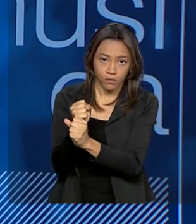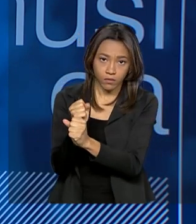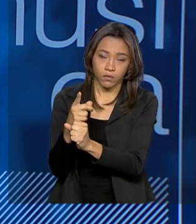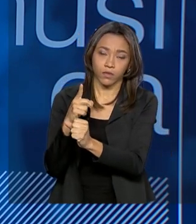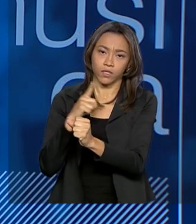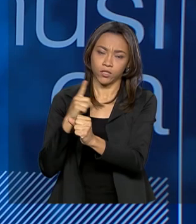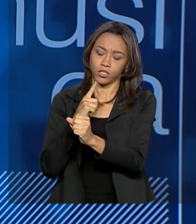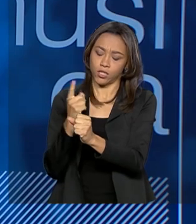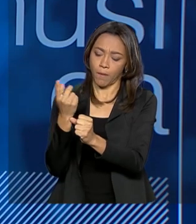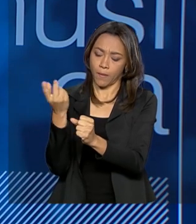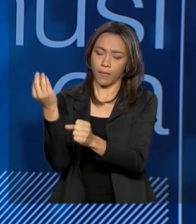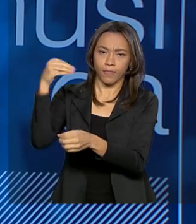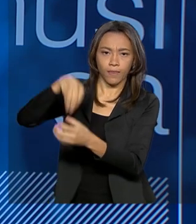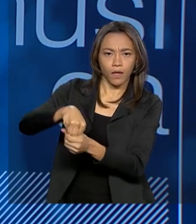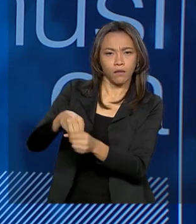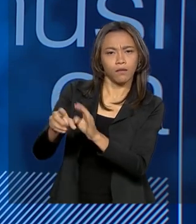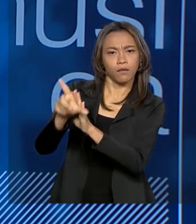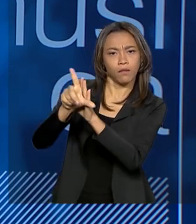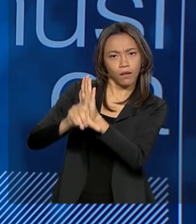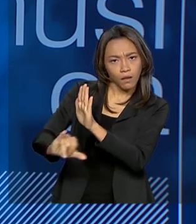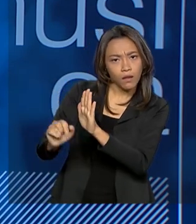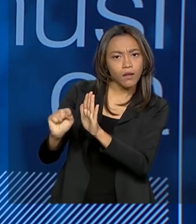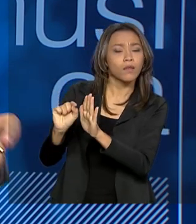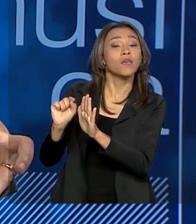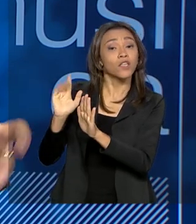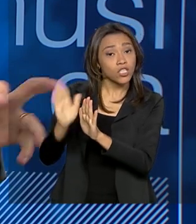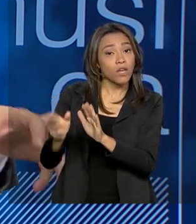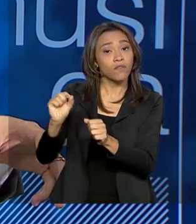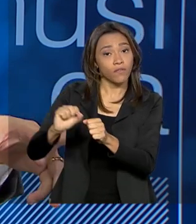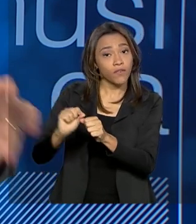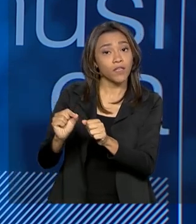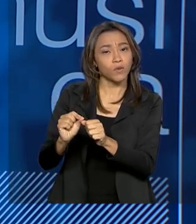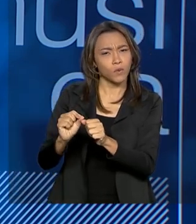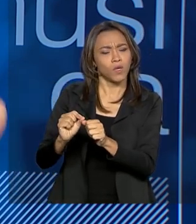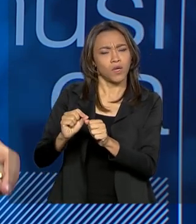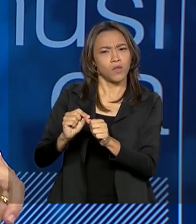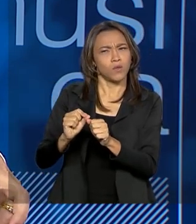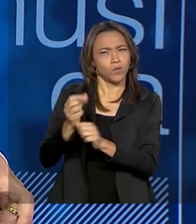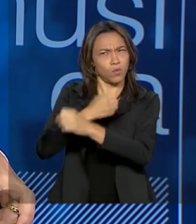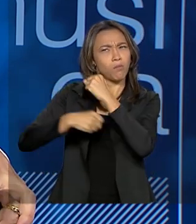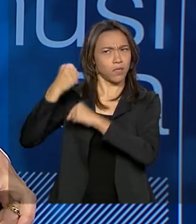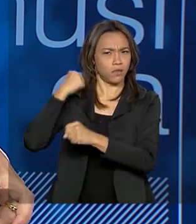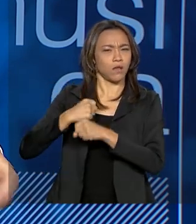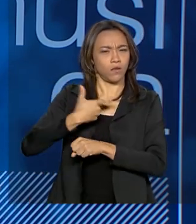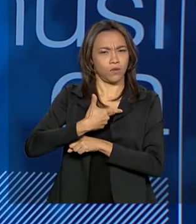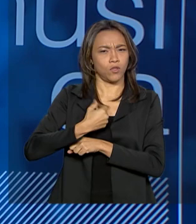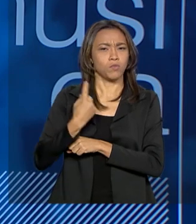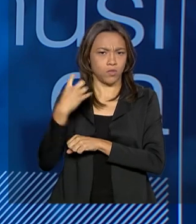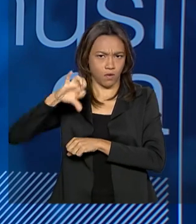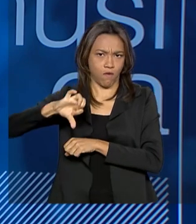reformulação da instrução normativa da Lei Rouanet, que foi feita no início desse ano, do ano passado, de 2019.